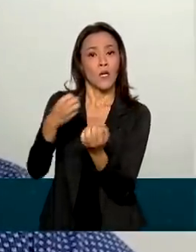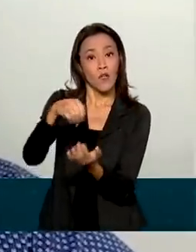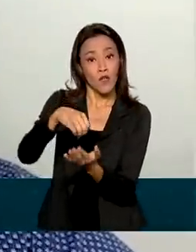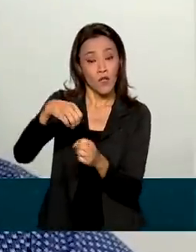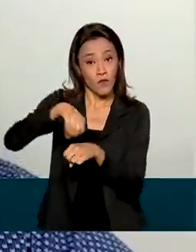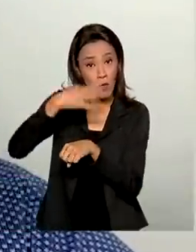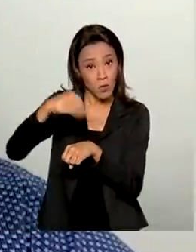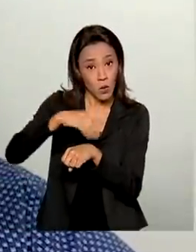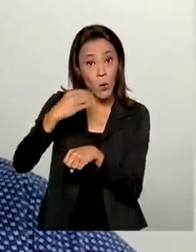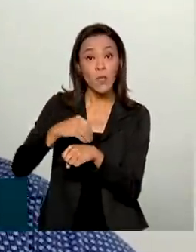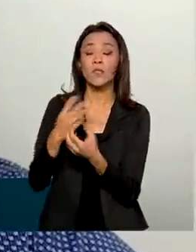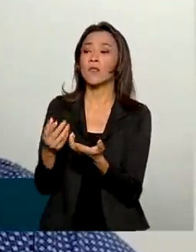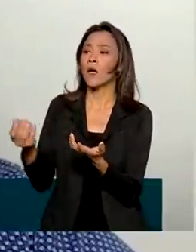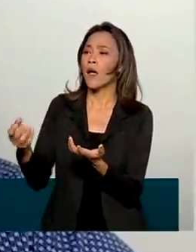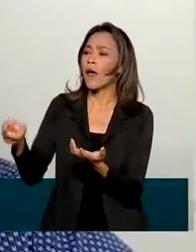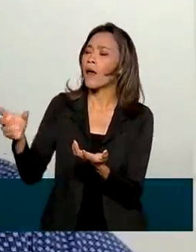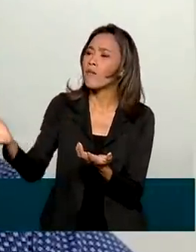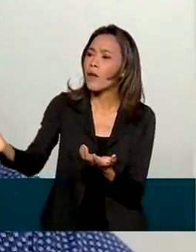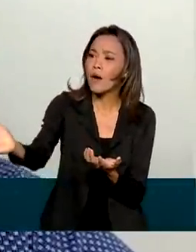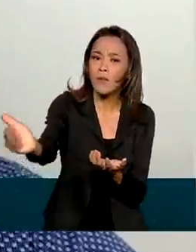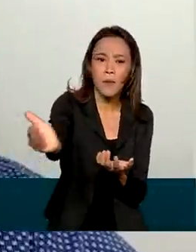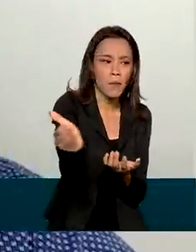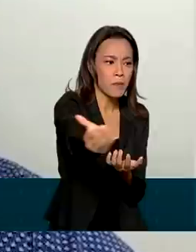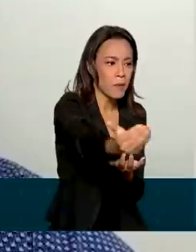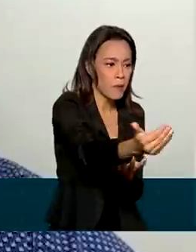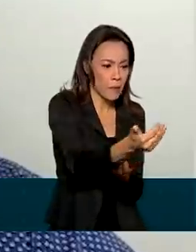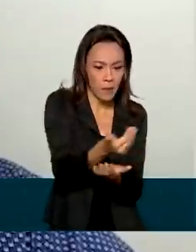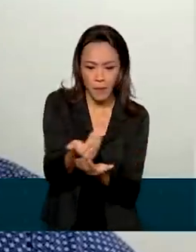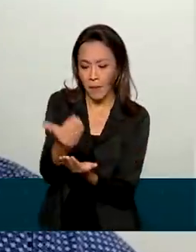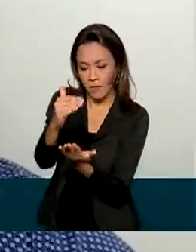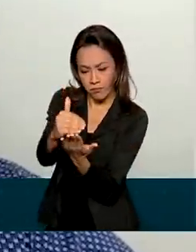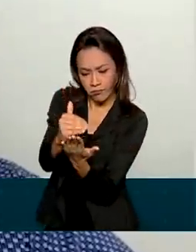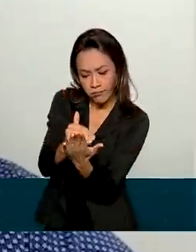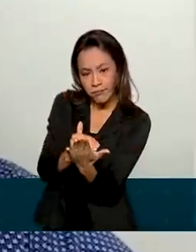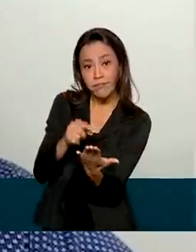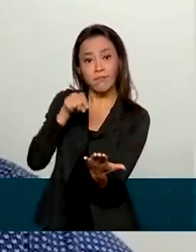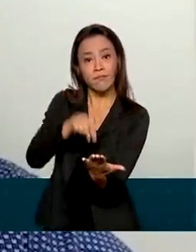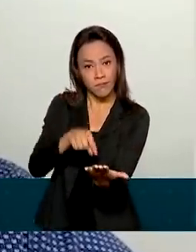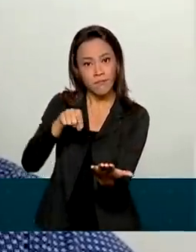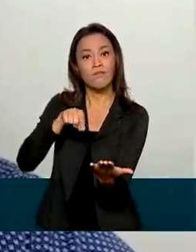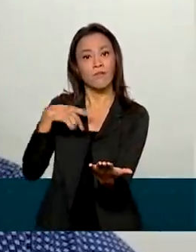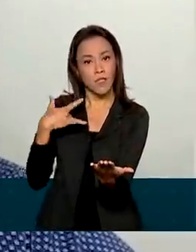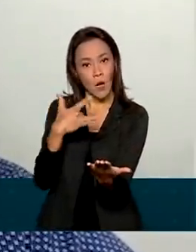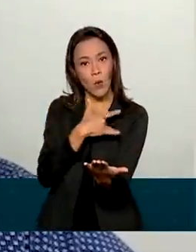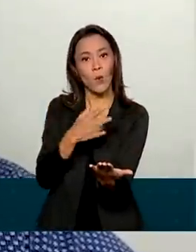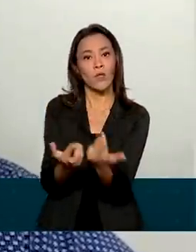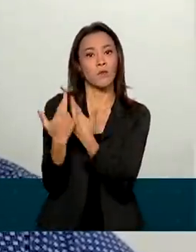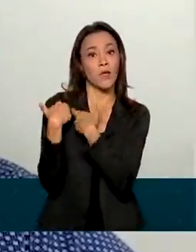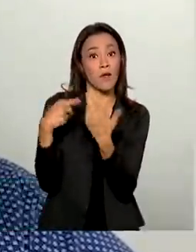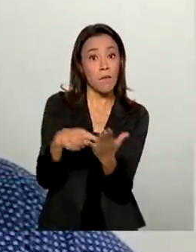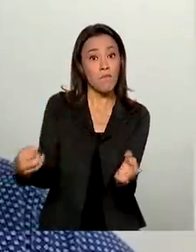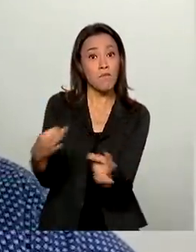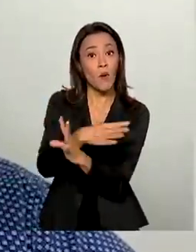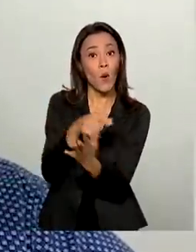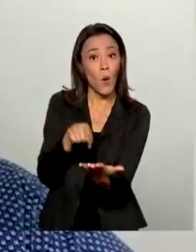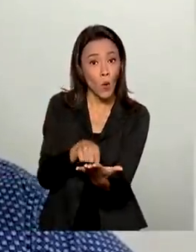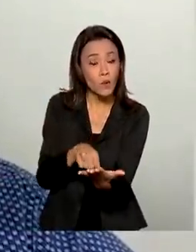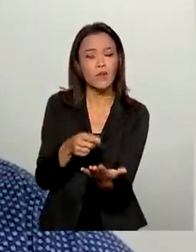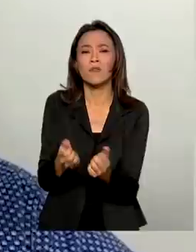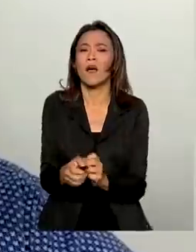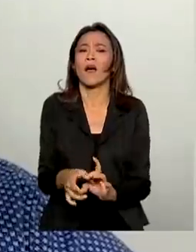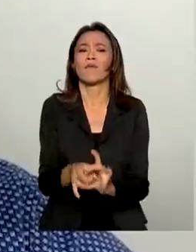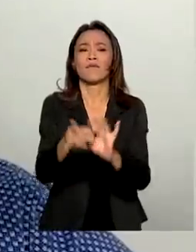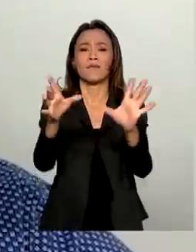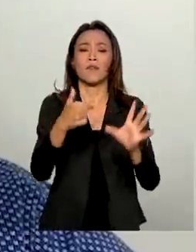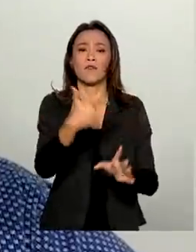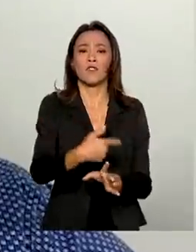órgãos oficiais de saúde e tem a vantagem de ter um pronto atendimento, né? está disponível